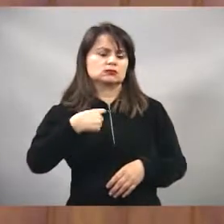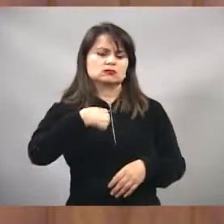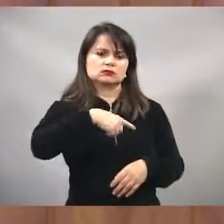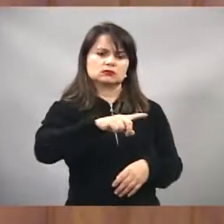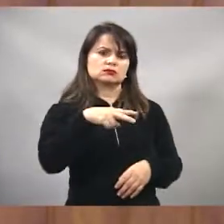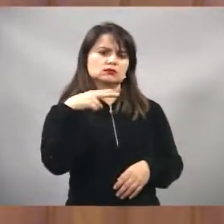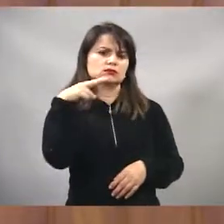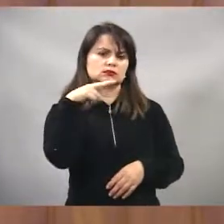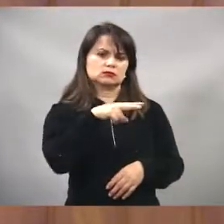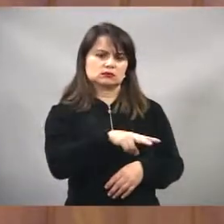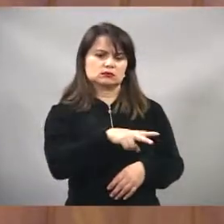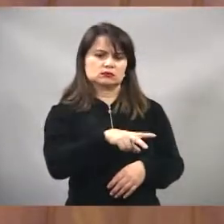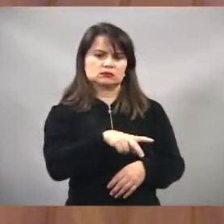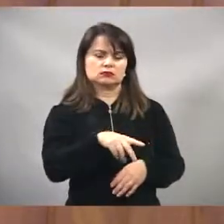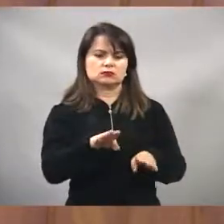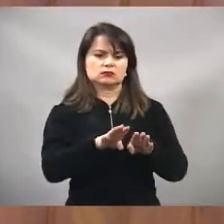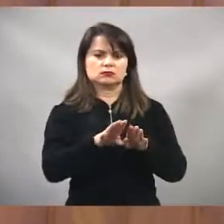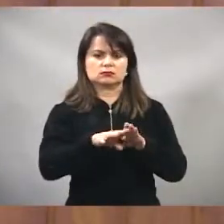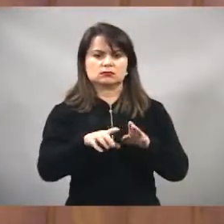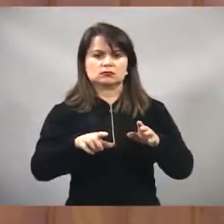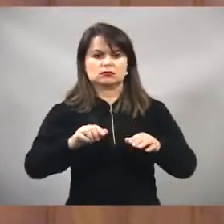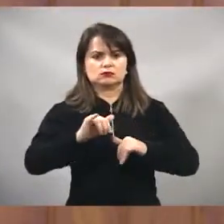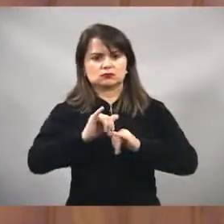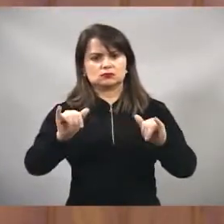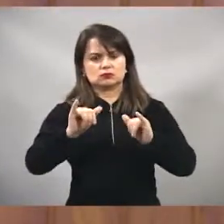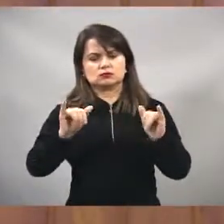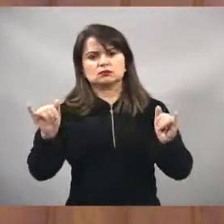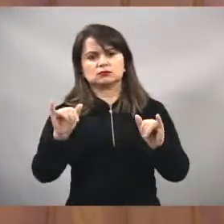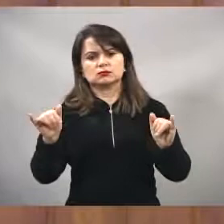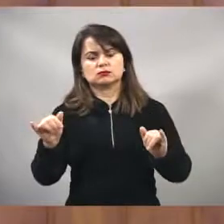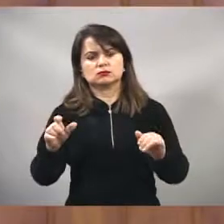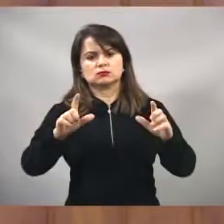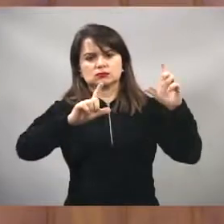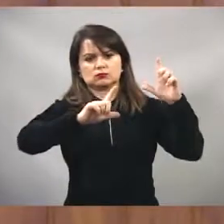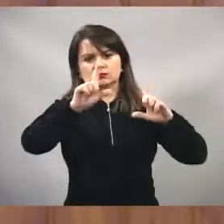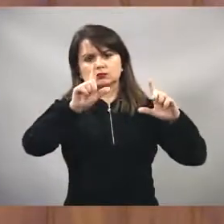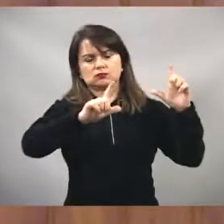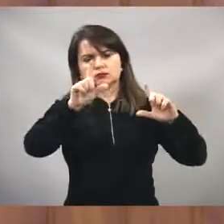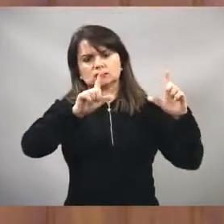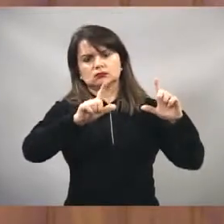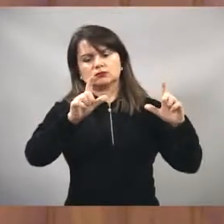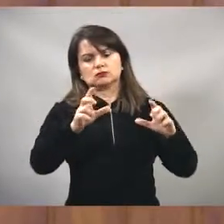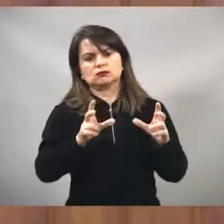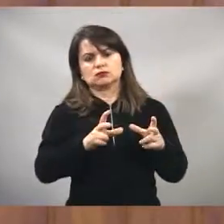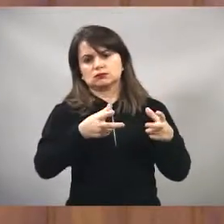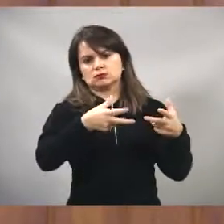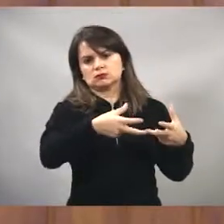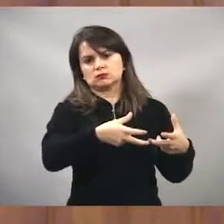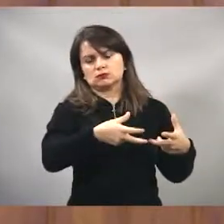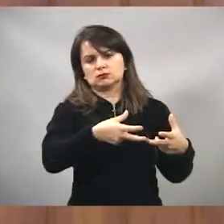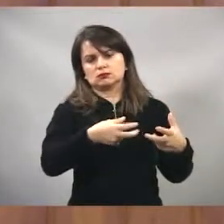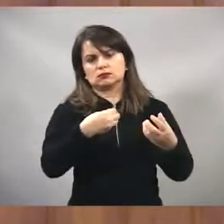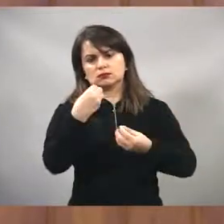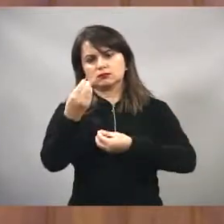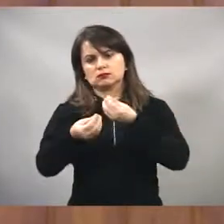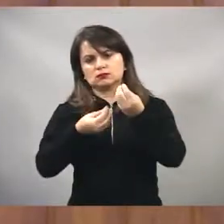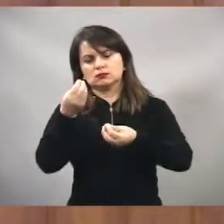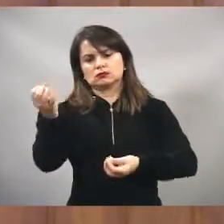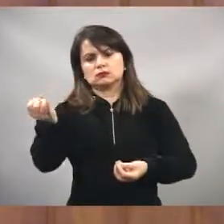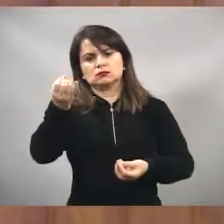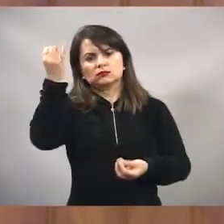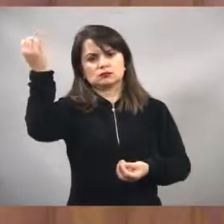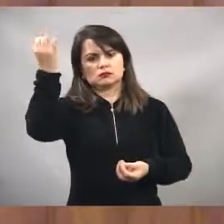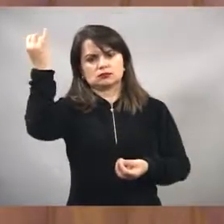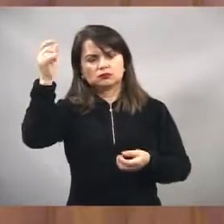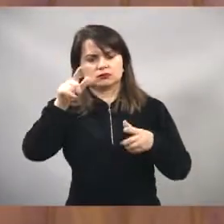o que foi a importância desta obra para aquela